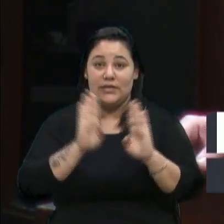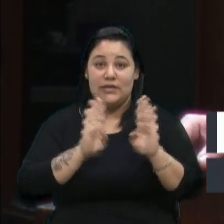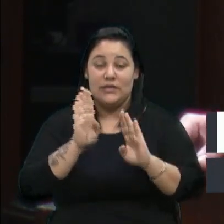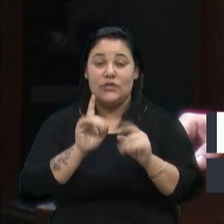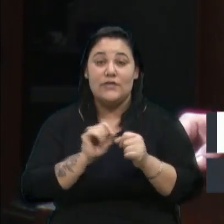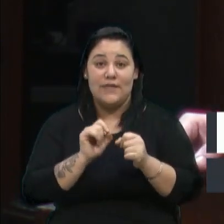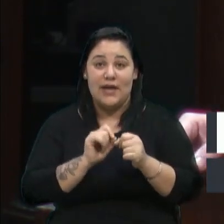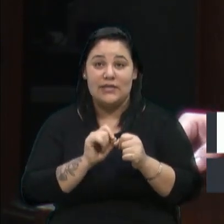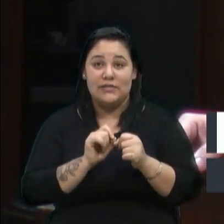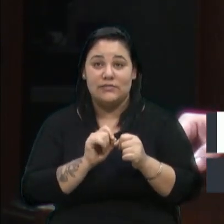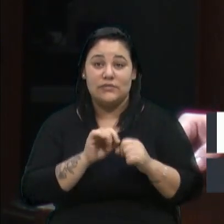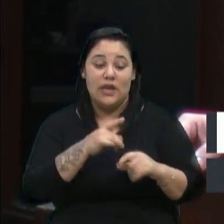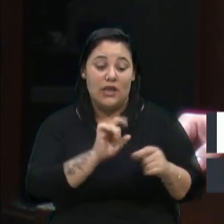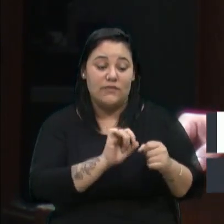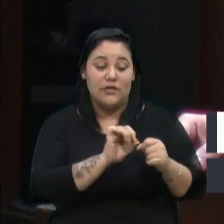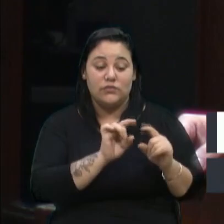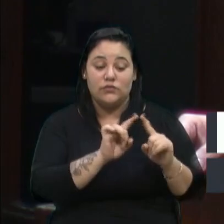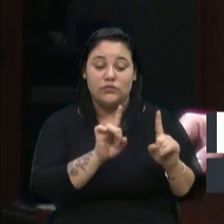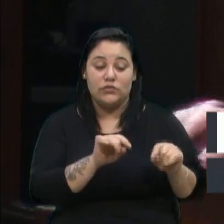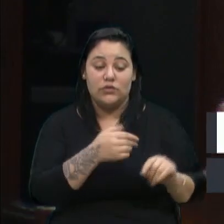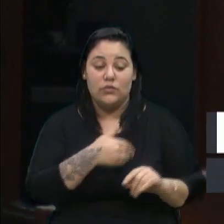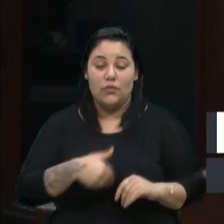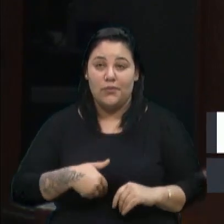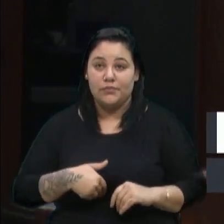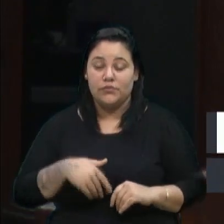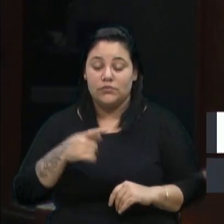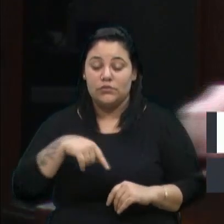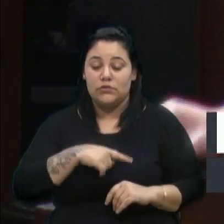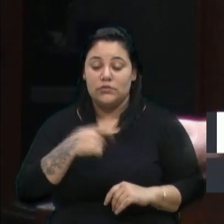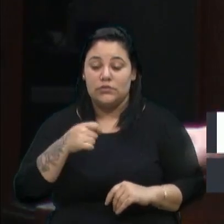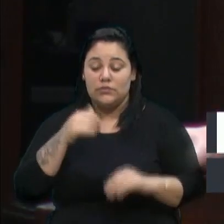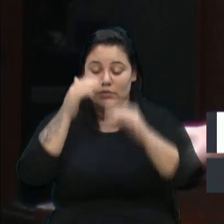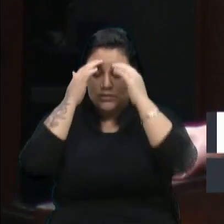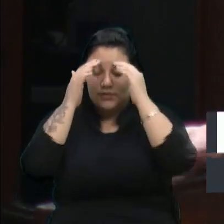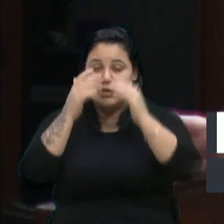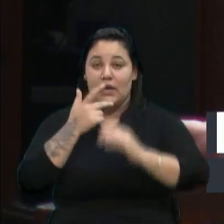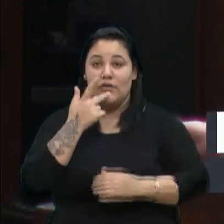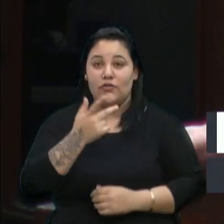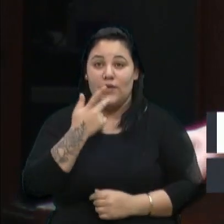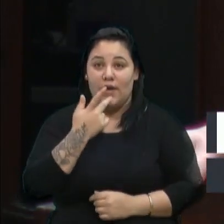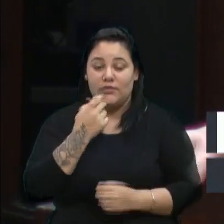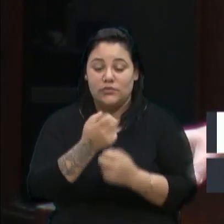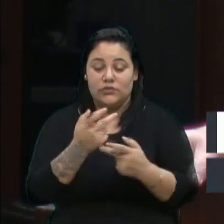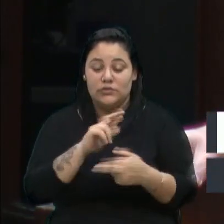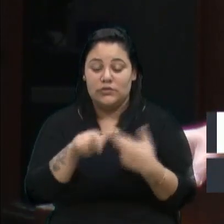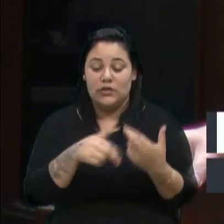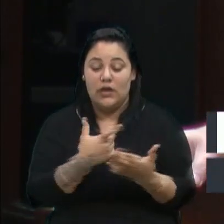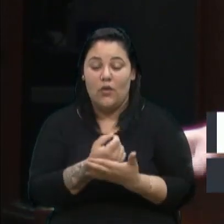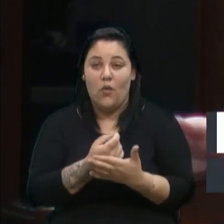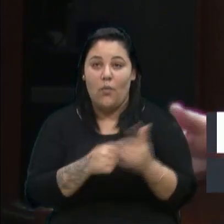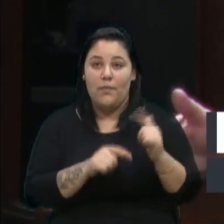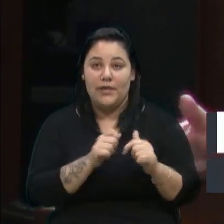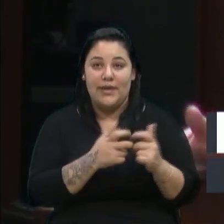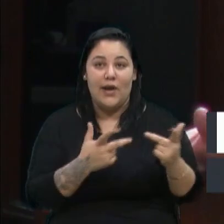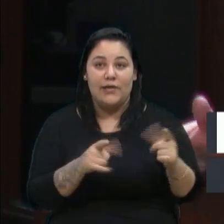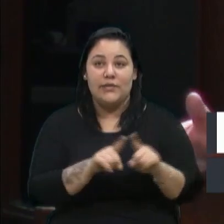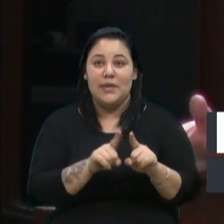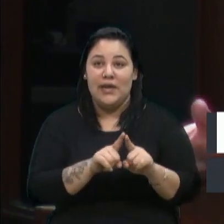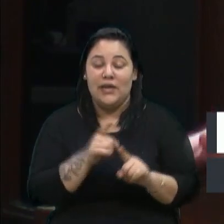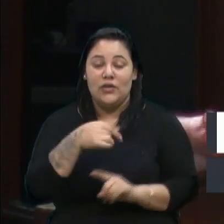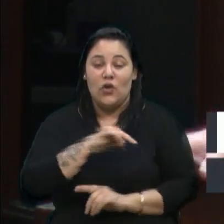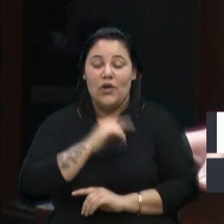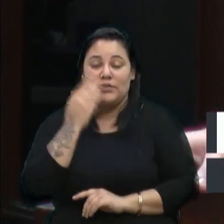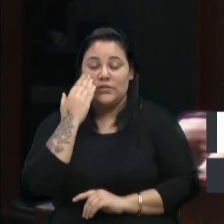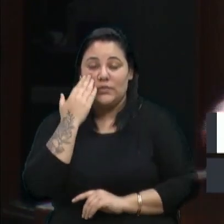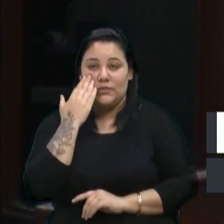elas são feitas por servidores, então, a gente tem que respeitar quando a gente fala da questão da compra dos materiais, enfim, e a gente sabe que as